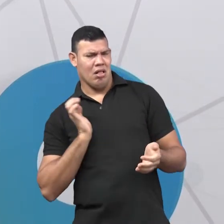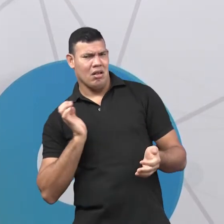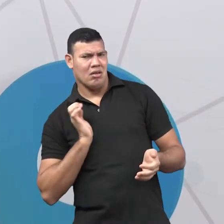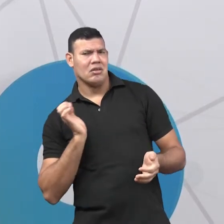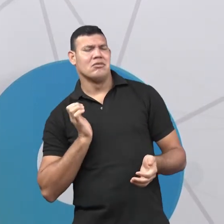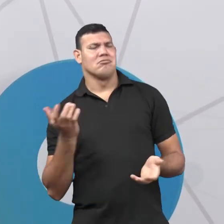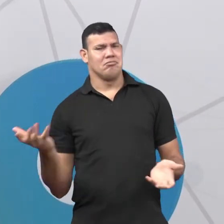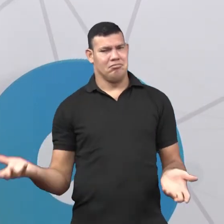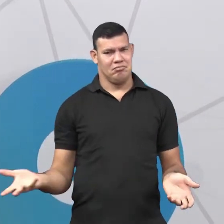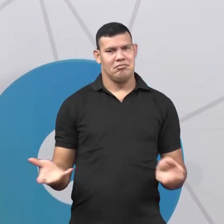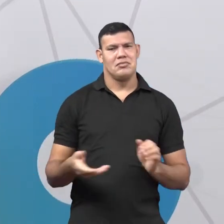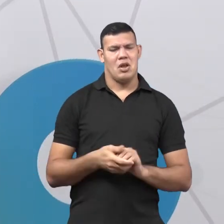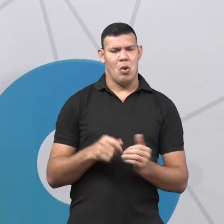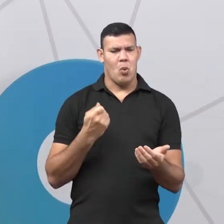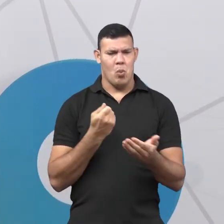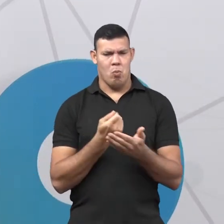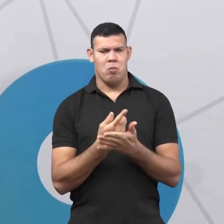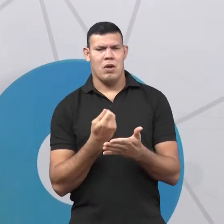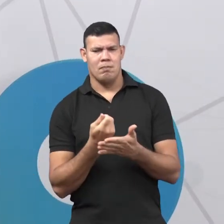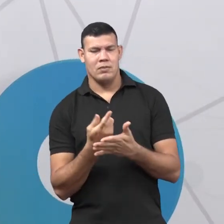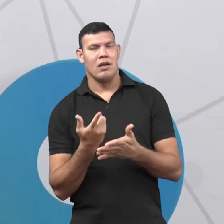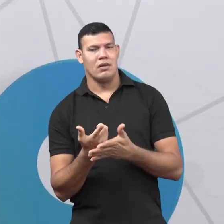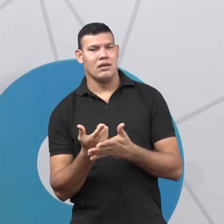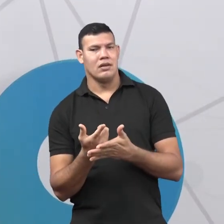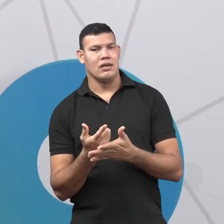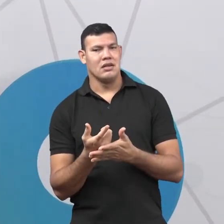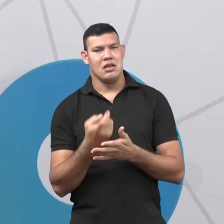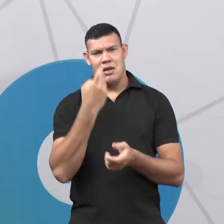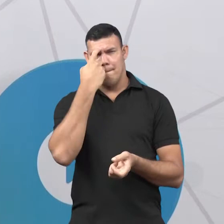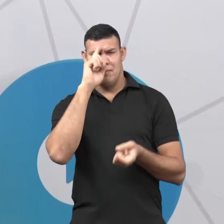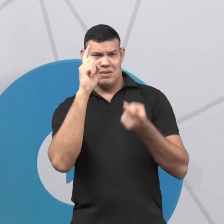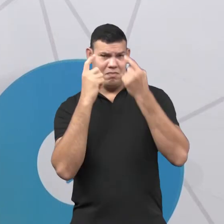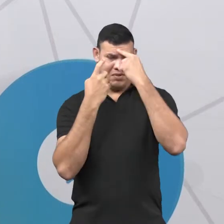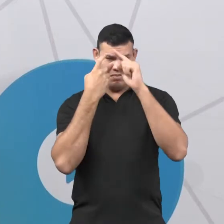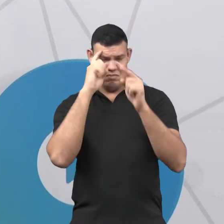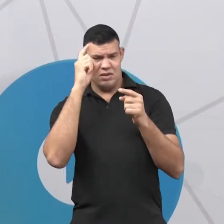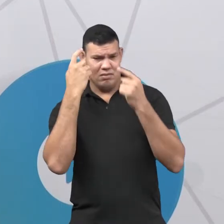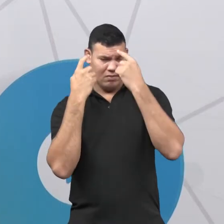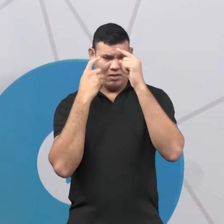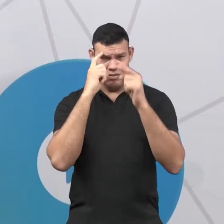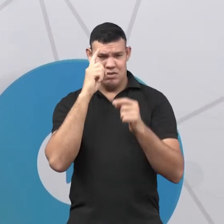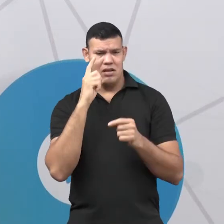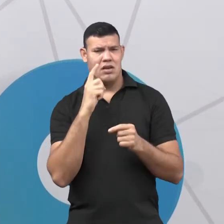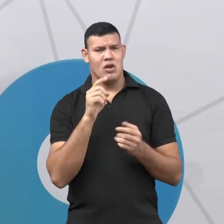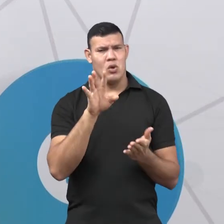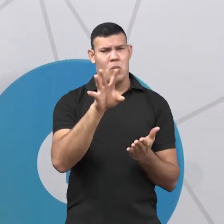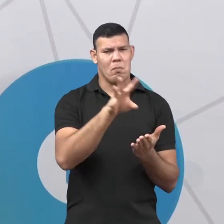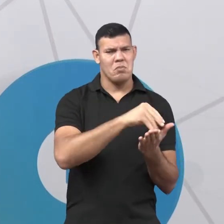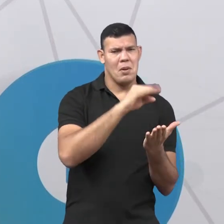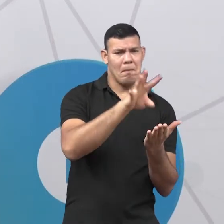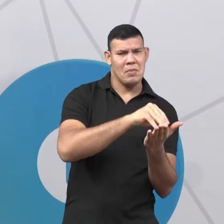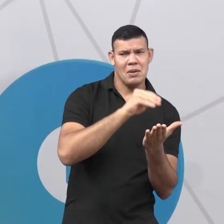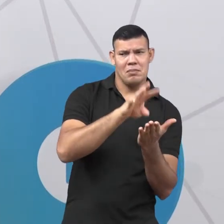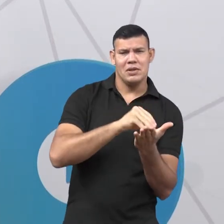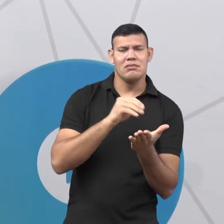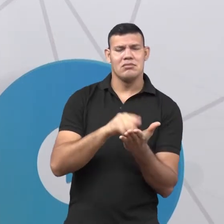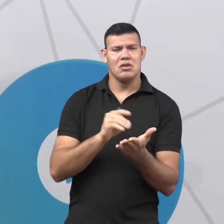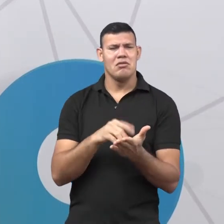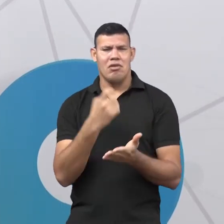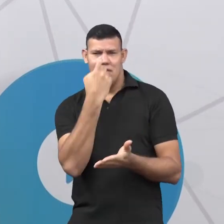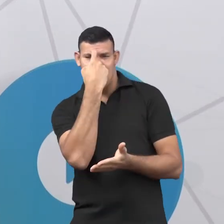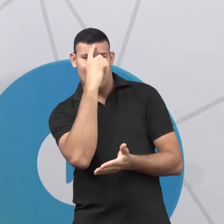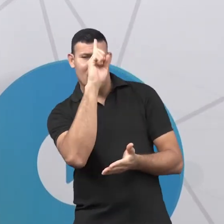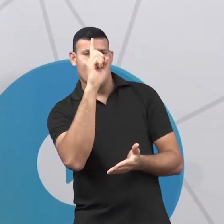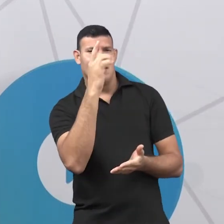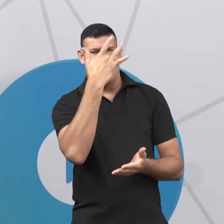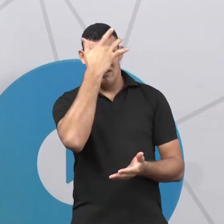dinheiro. Então, com a invenção da imprensa, os livros se tornaram mais baratos, mais pessoas podiam adquirir livros e mais pessoas aprenderam a